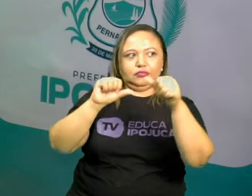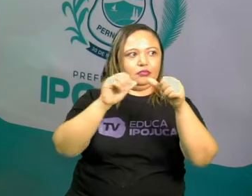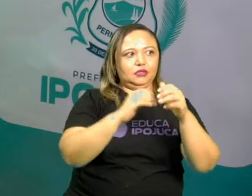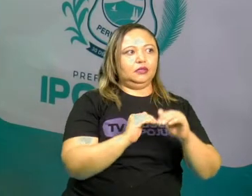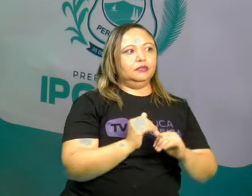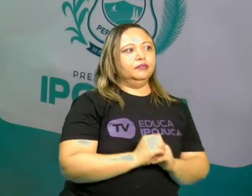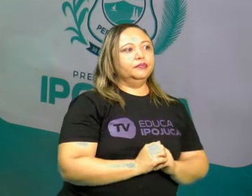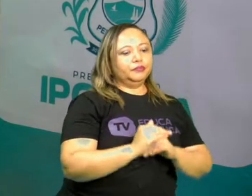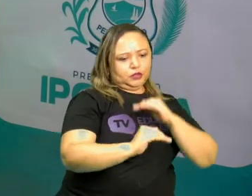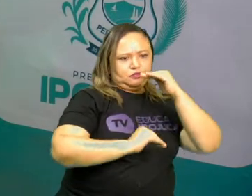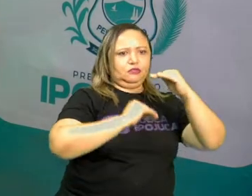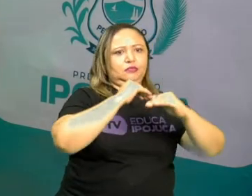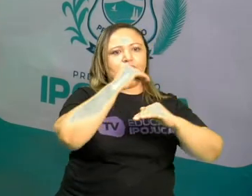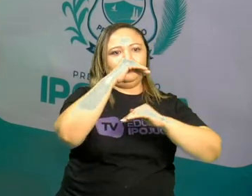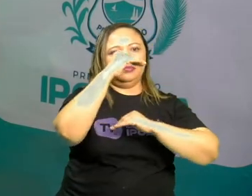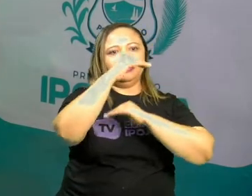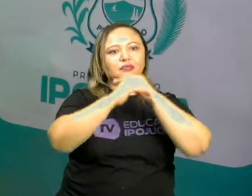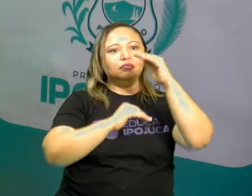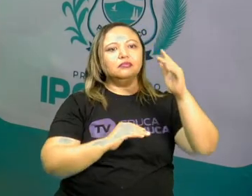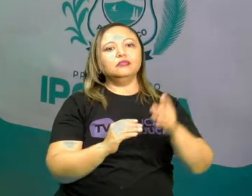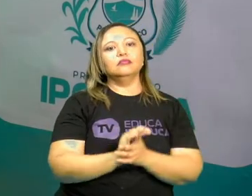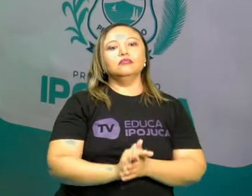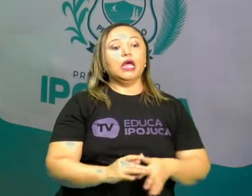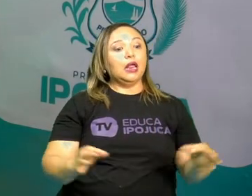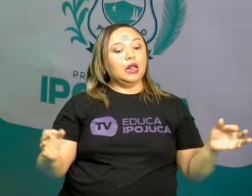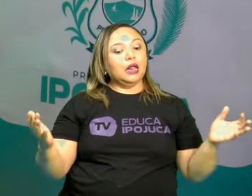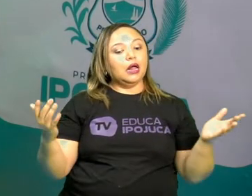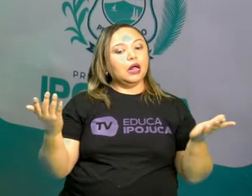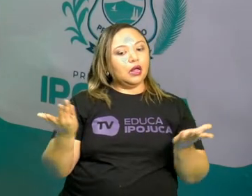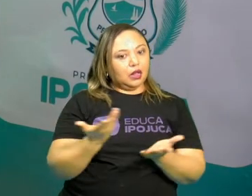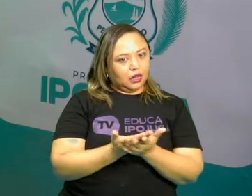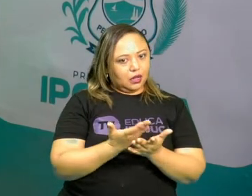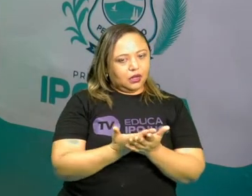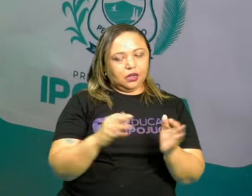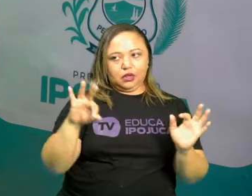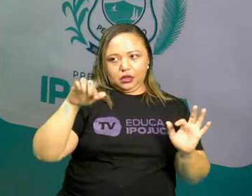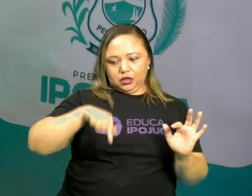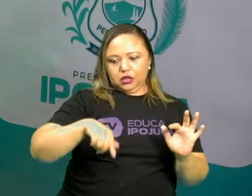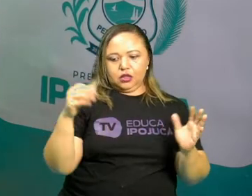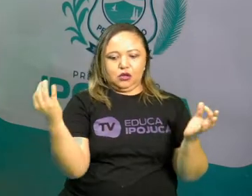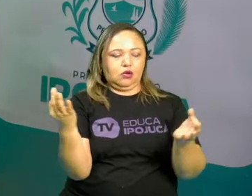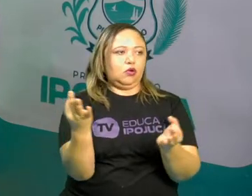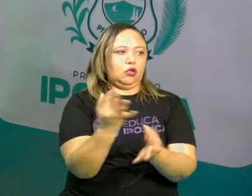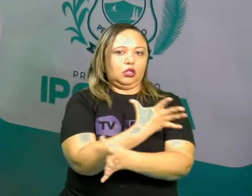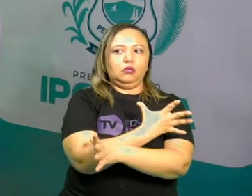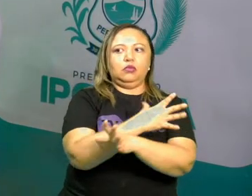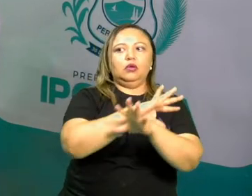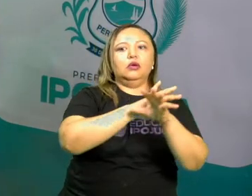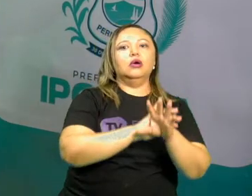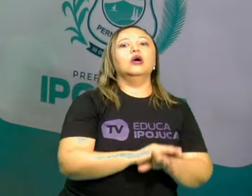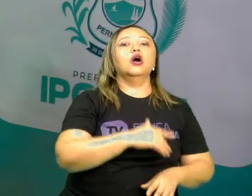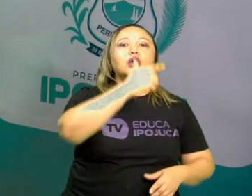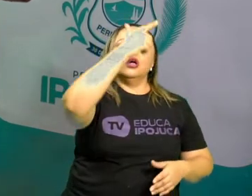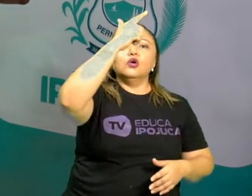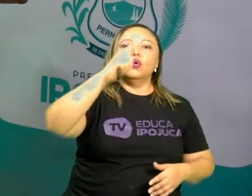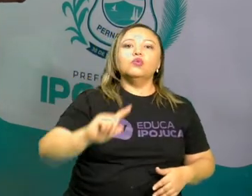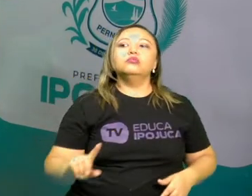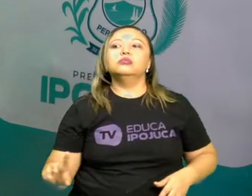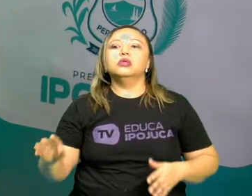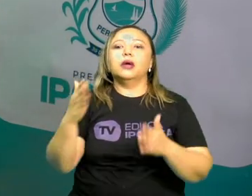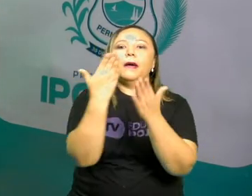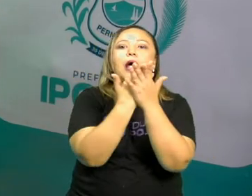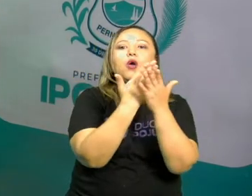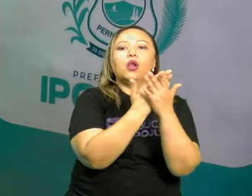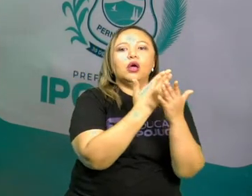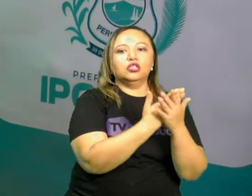Bem, pessoal, nós encerramos nossa aulinha de hoje. Na próxima, a gente vai falar mais um